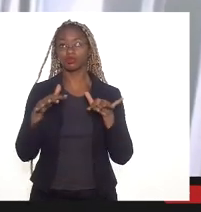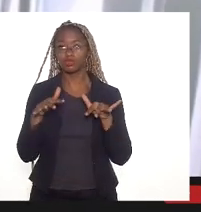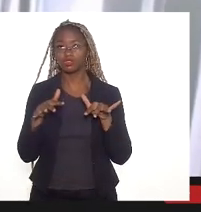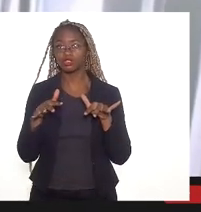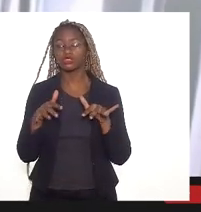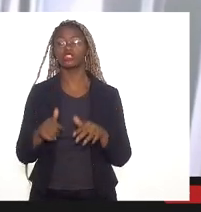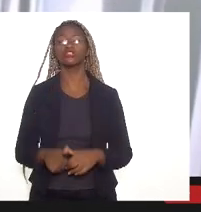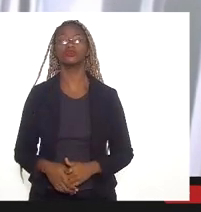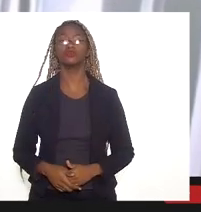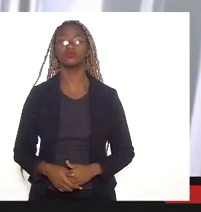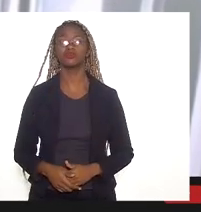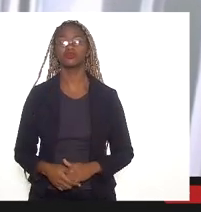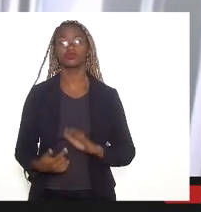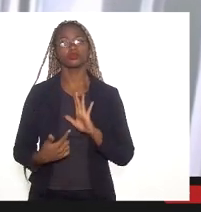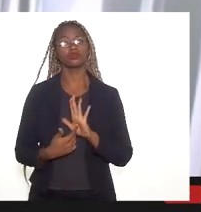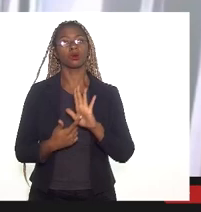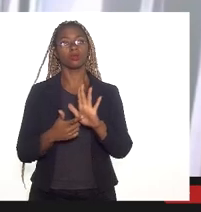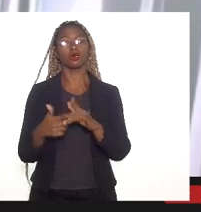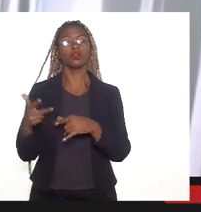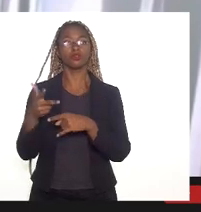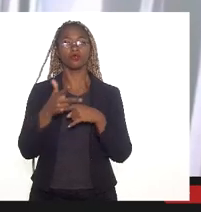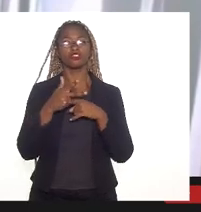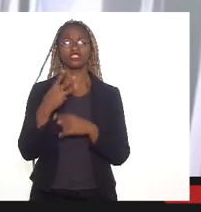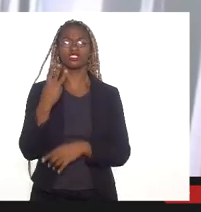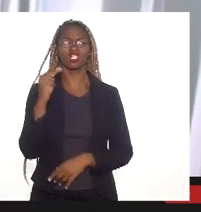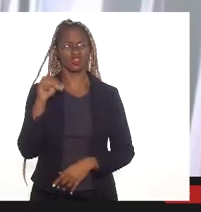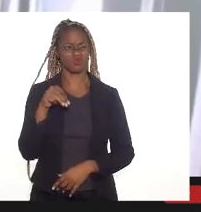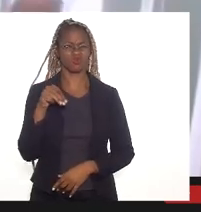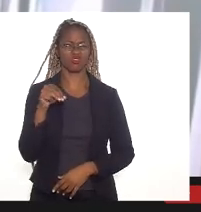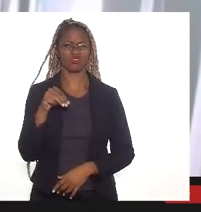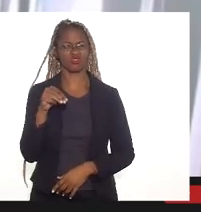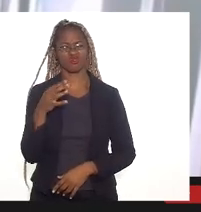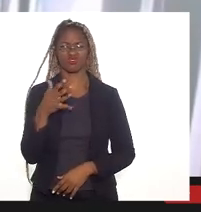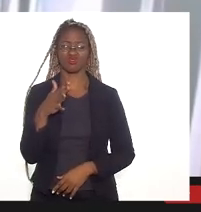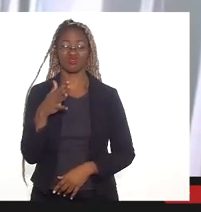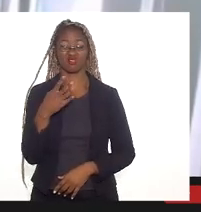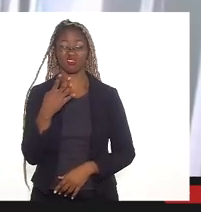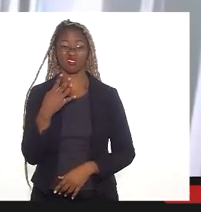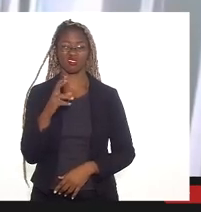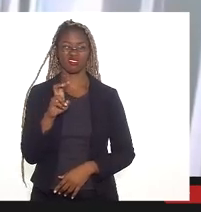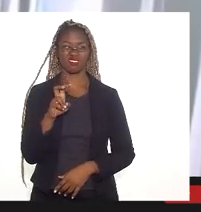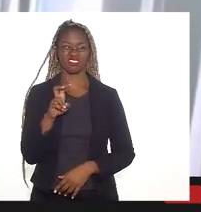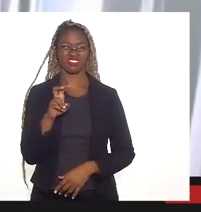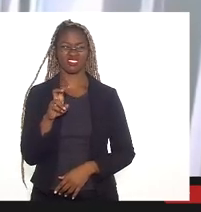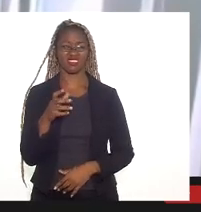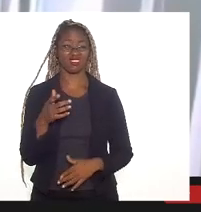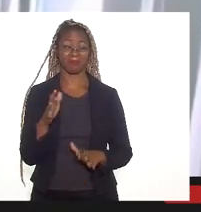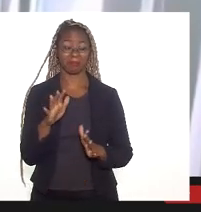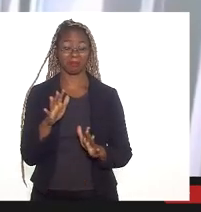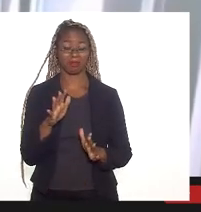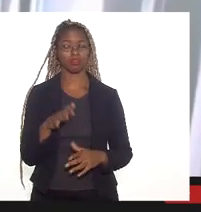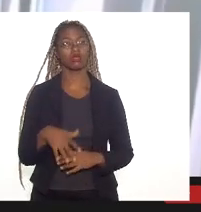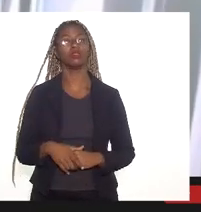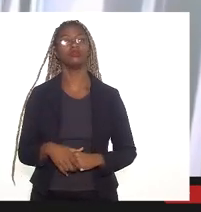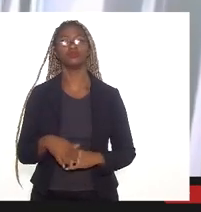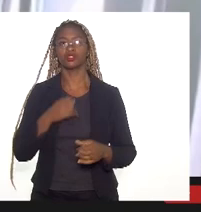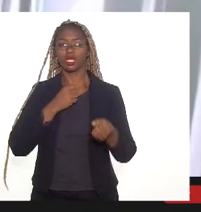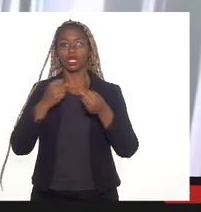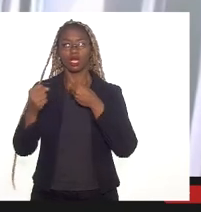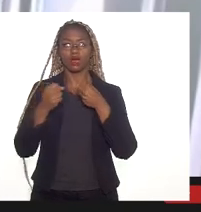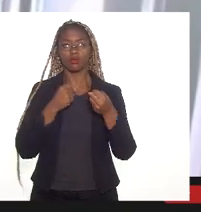exibição de um vídeo de 3 minutos e 45 segundos, que é uma reportagem recentemente